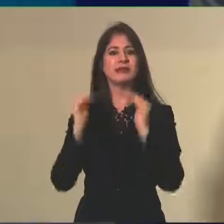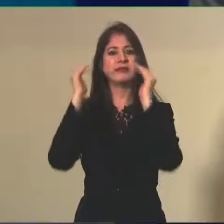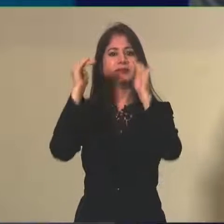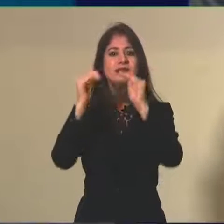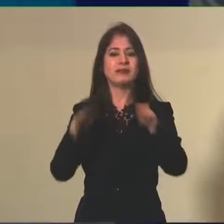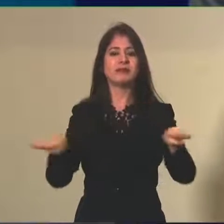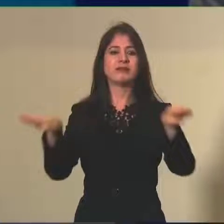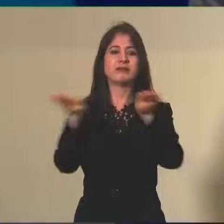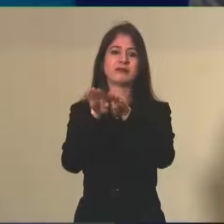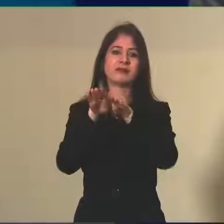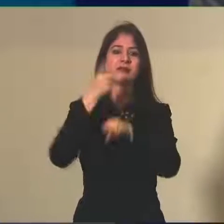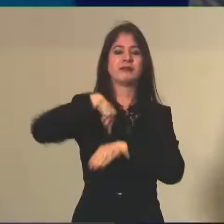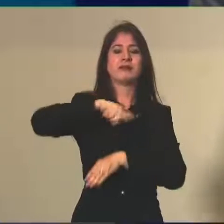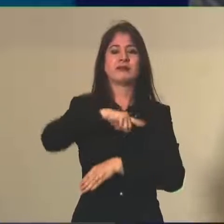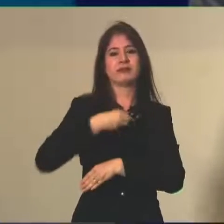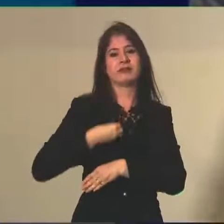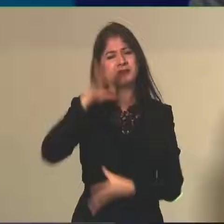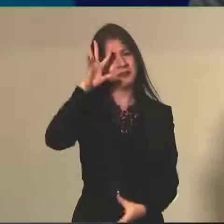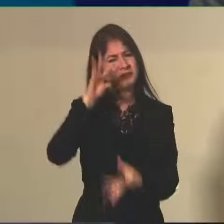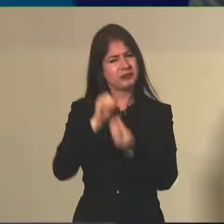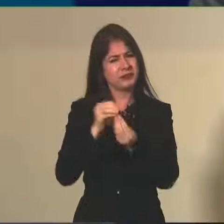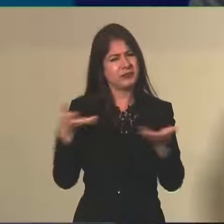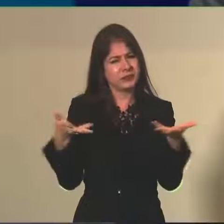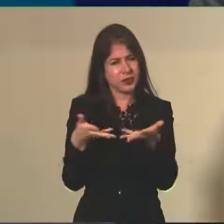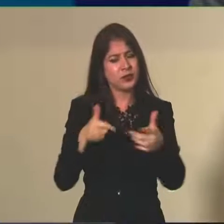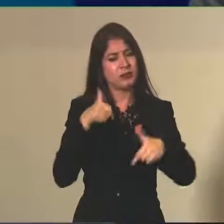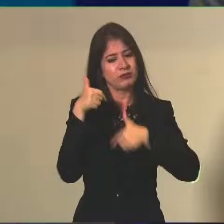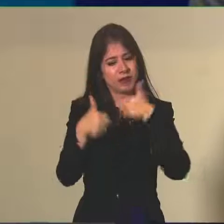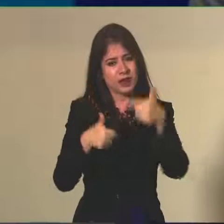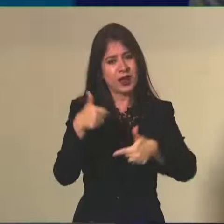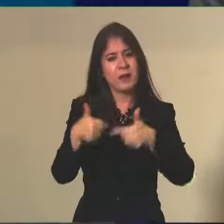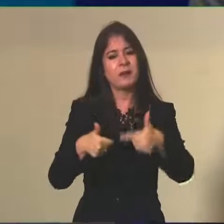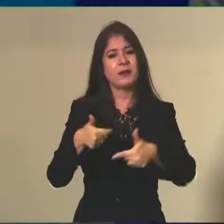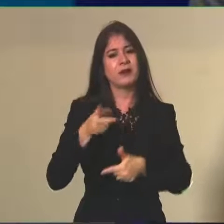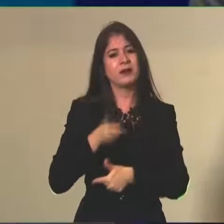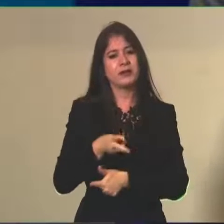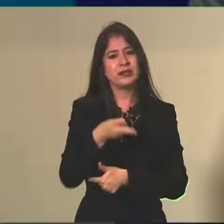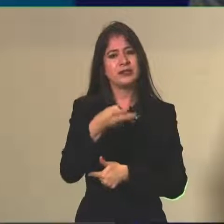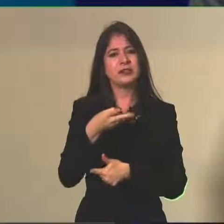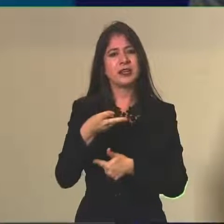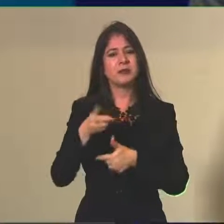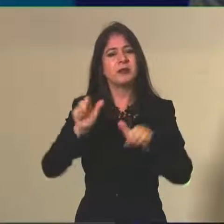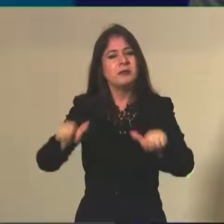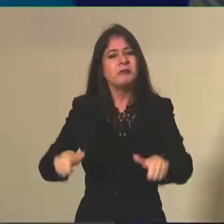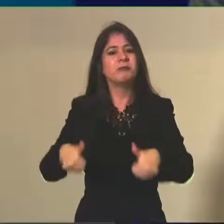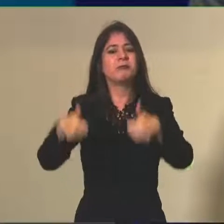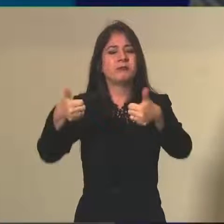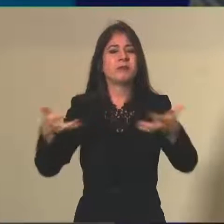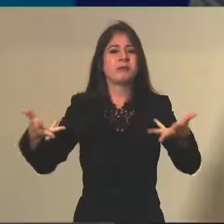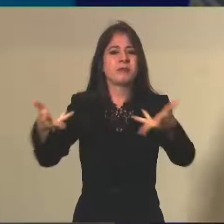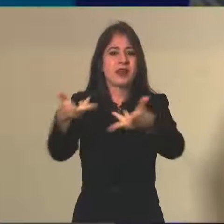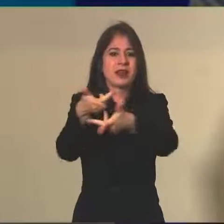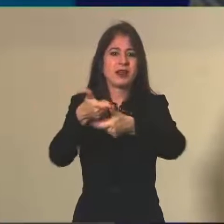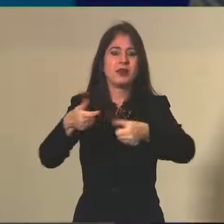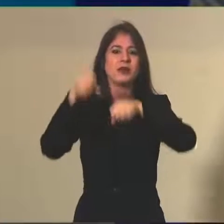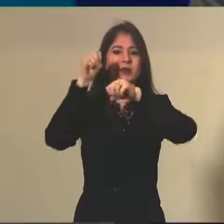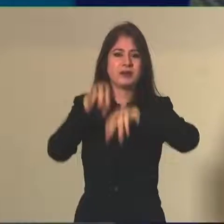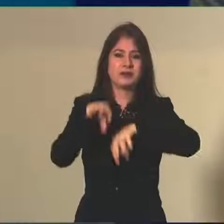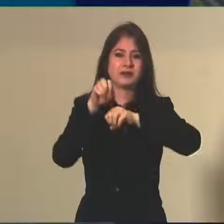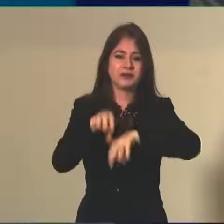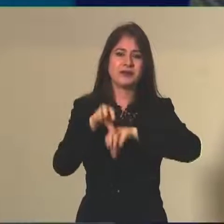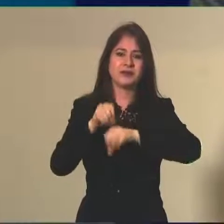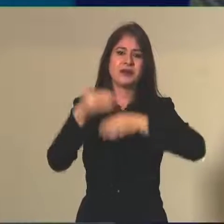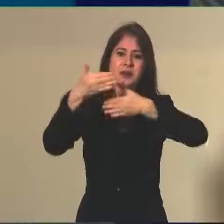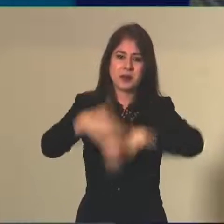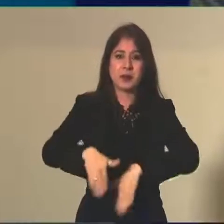Então, de maneira bem resumida, o nosso trabalho aqui é sempre primando pela qualidade do exame e o grande legado que a